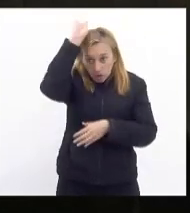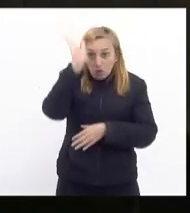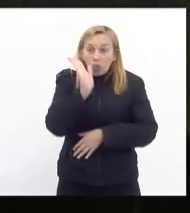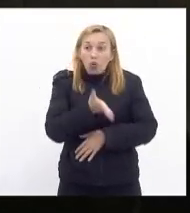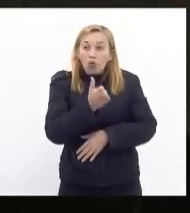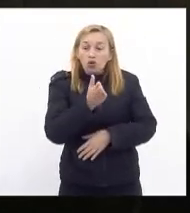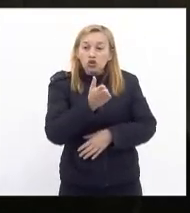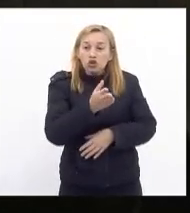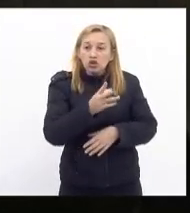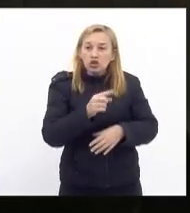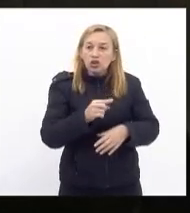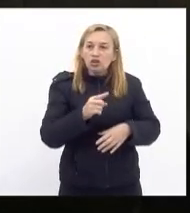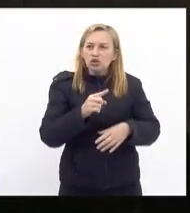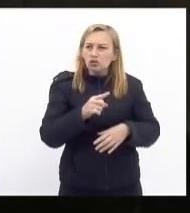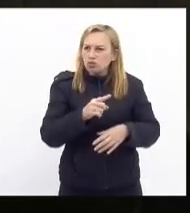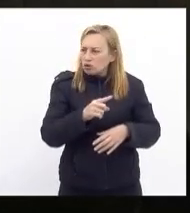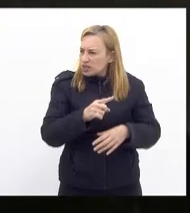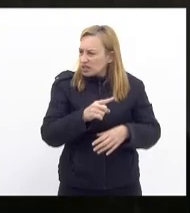do vão central